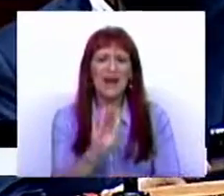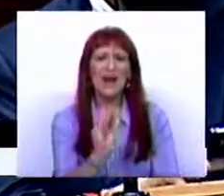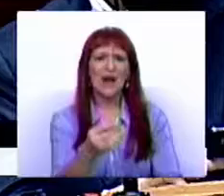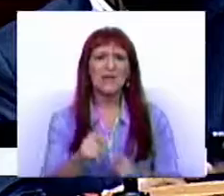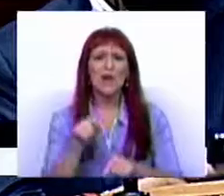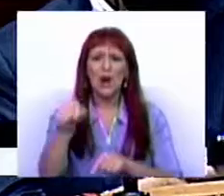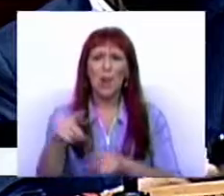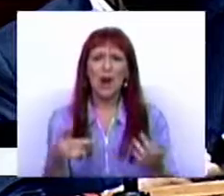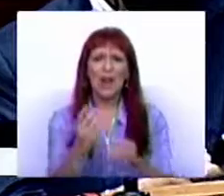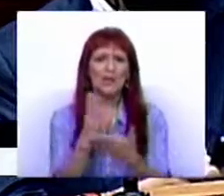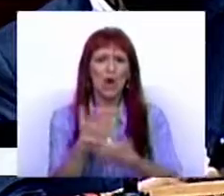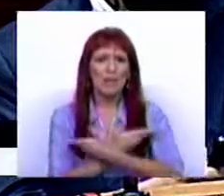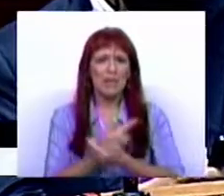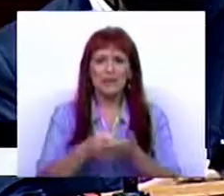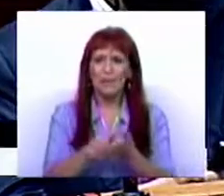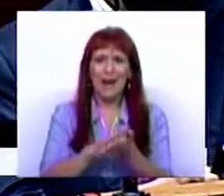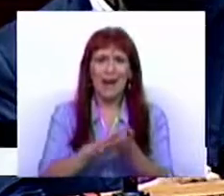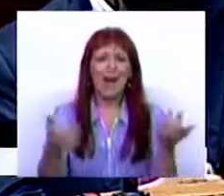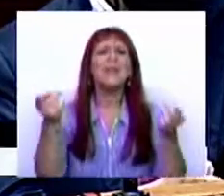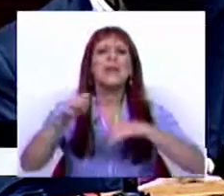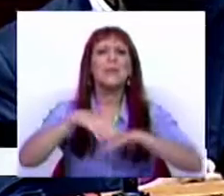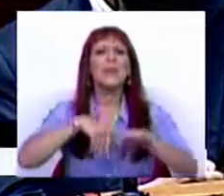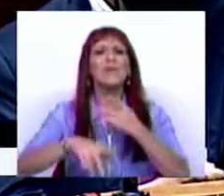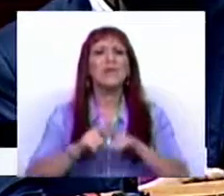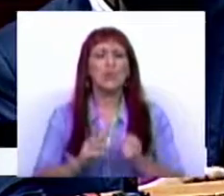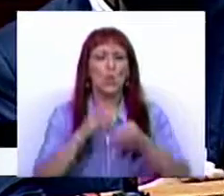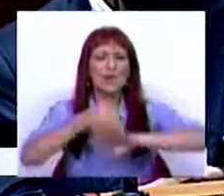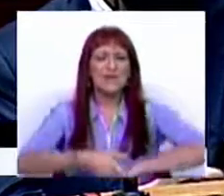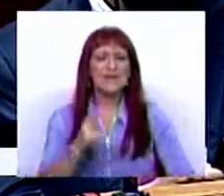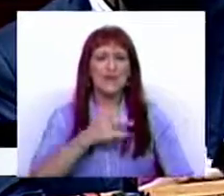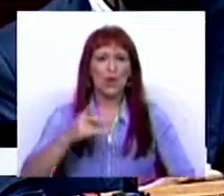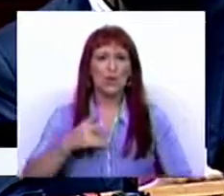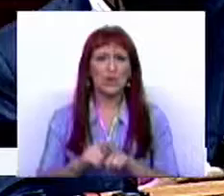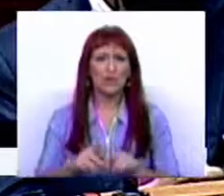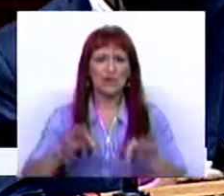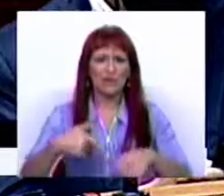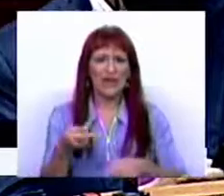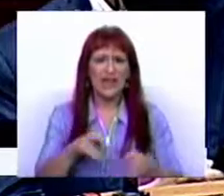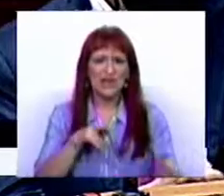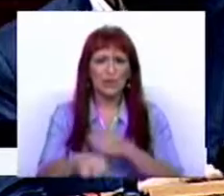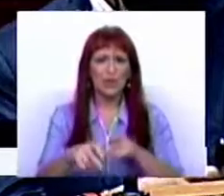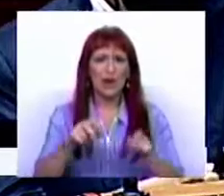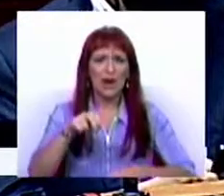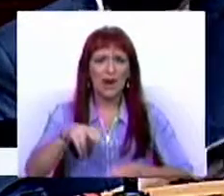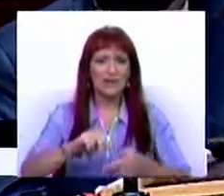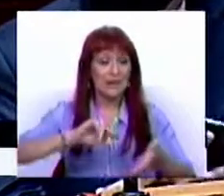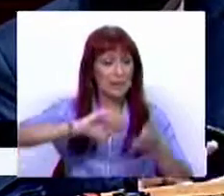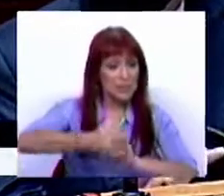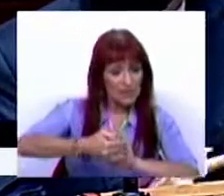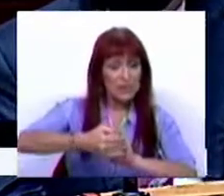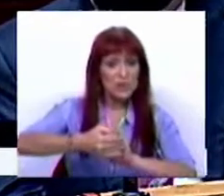vão passar a ter creche gratuita. E falo no acesso à saúde, com o fim das taxas moderadoras nos exames.